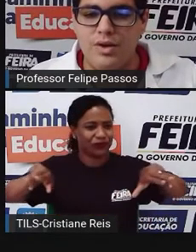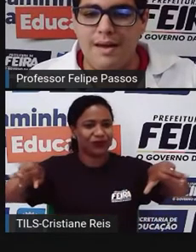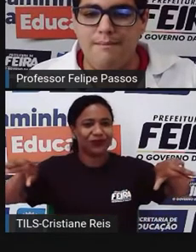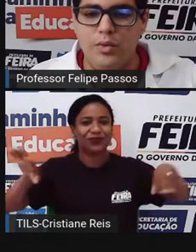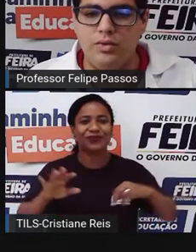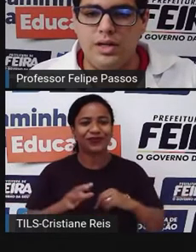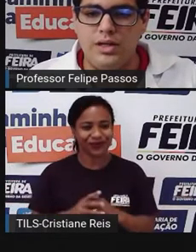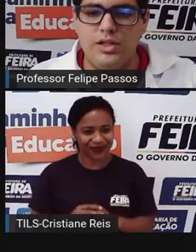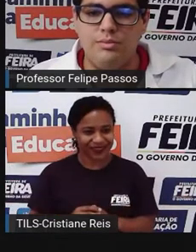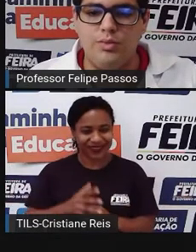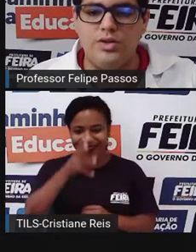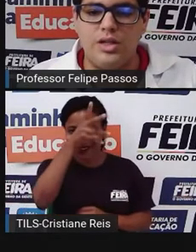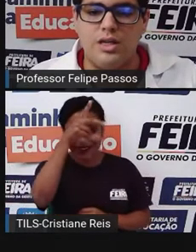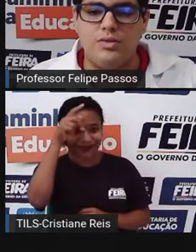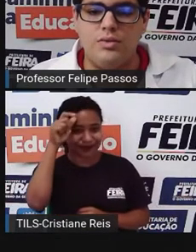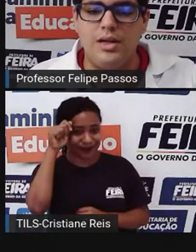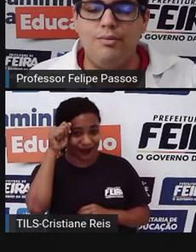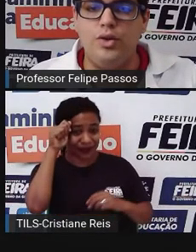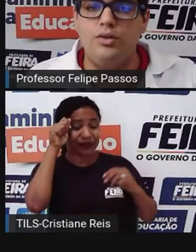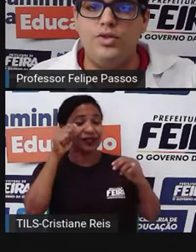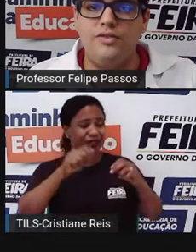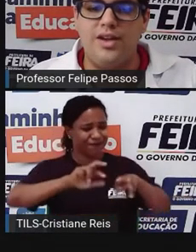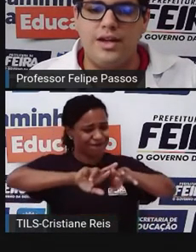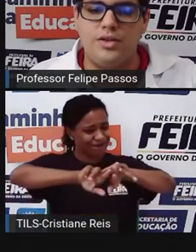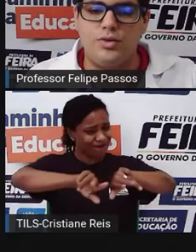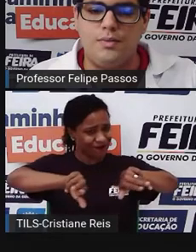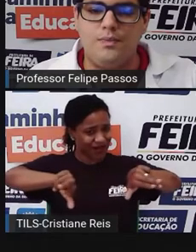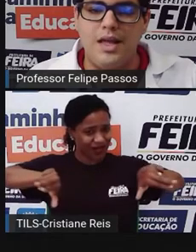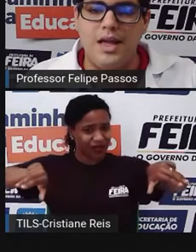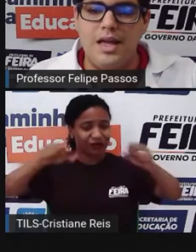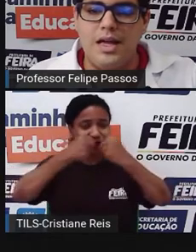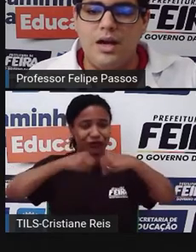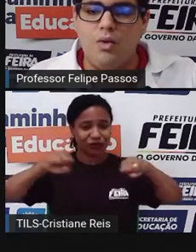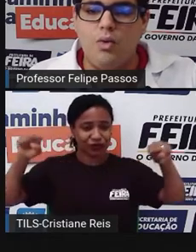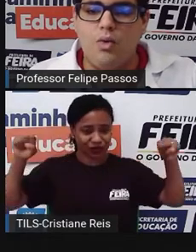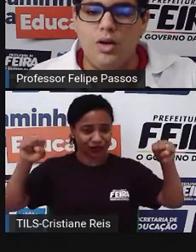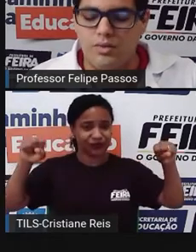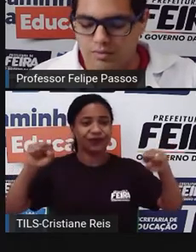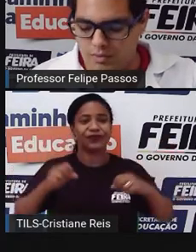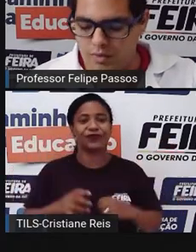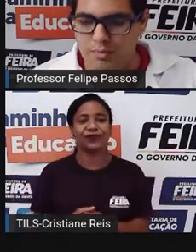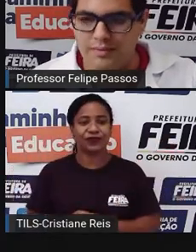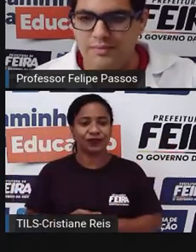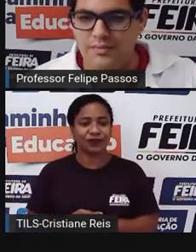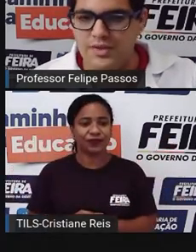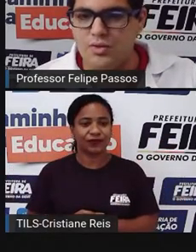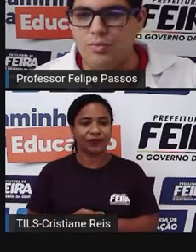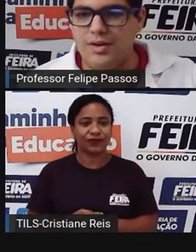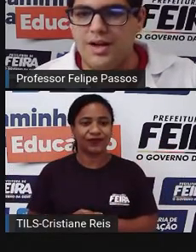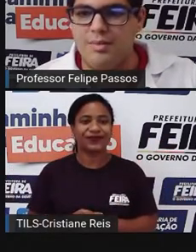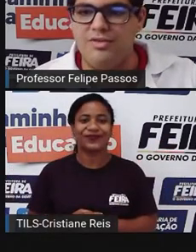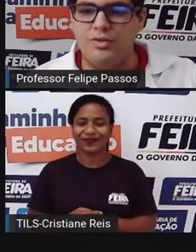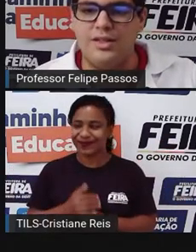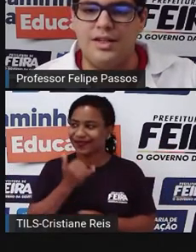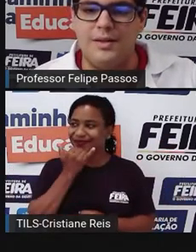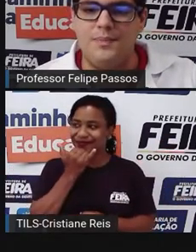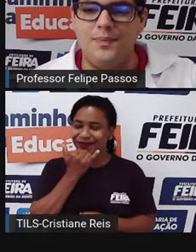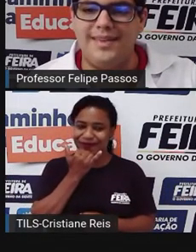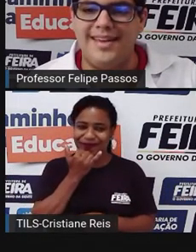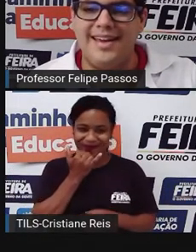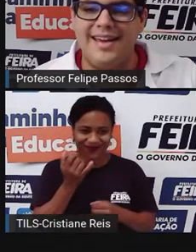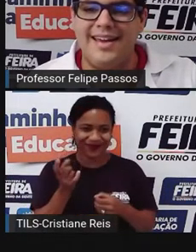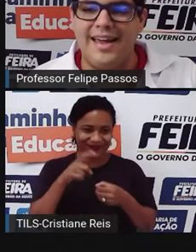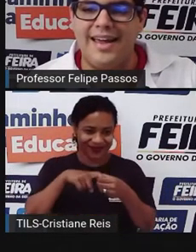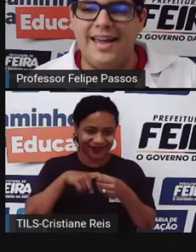Amazônico, é muito grande, muito extenso e muito diverso. Quando... opa, desculpa, acabei voltando aqui.